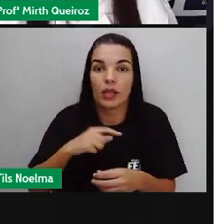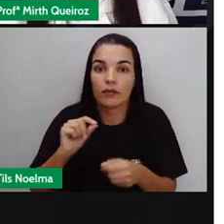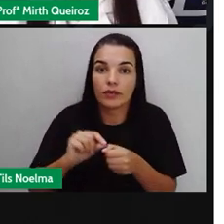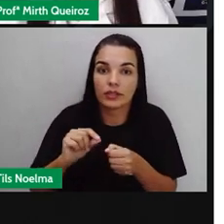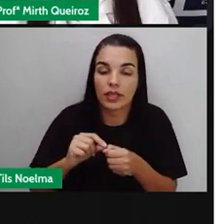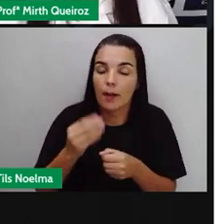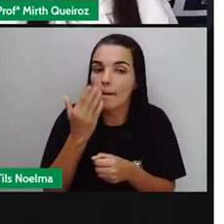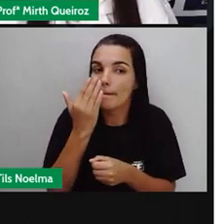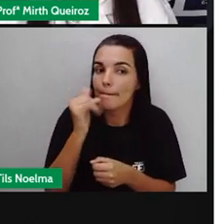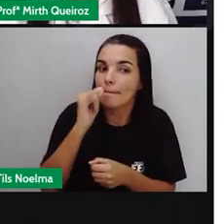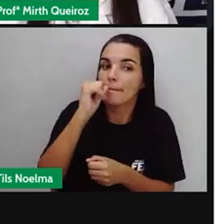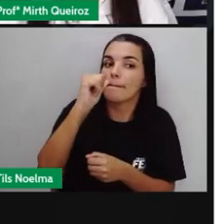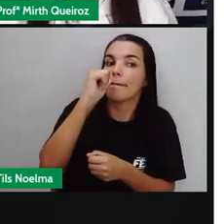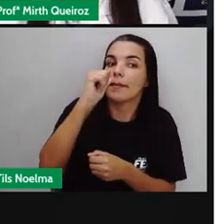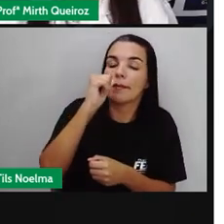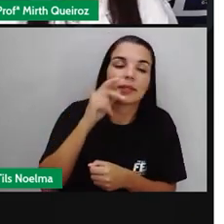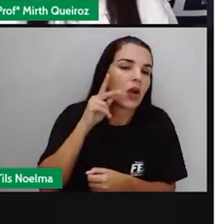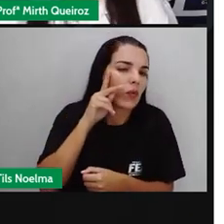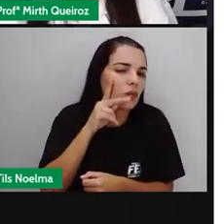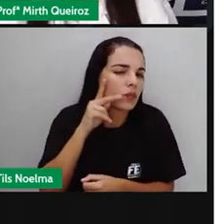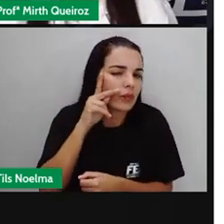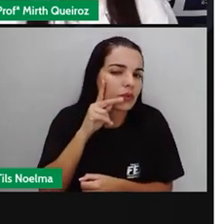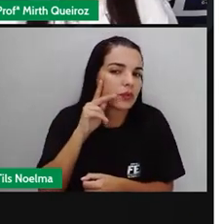produção de bebidas alcoólicas.